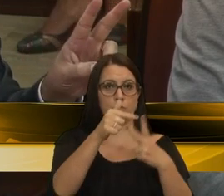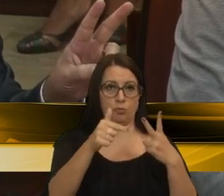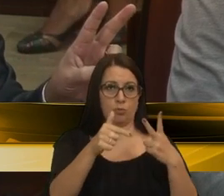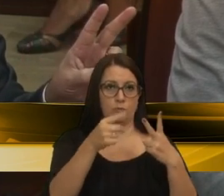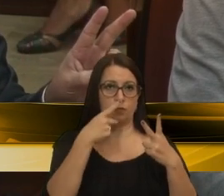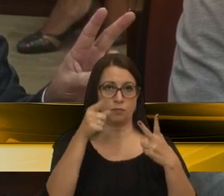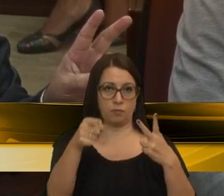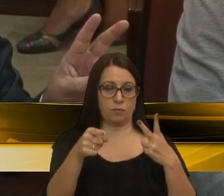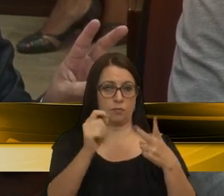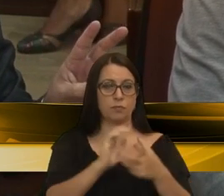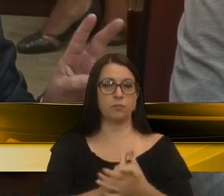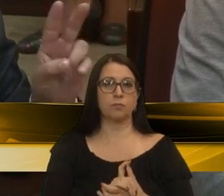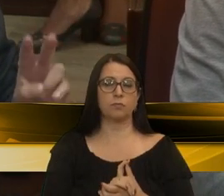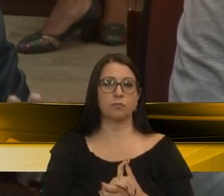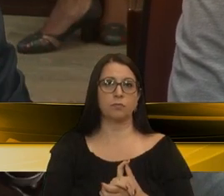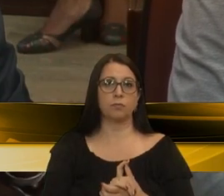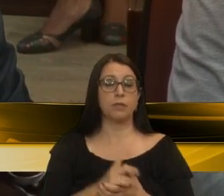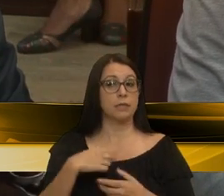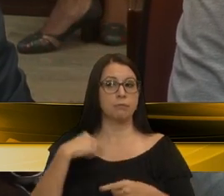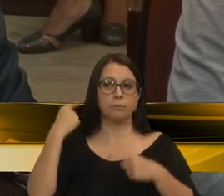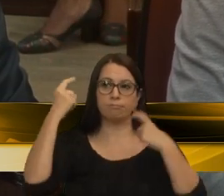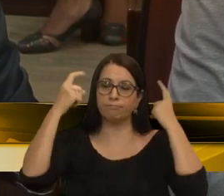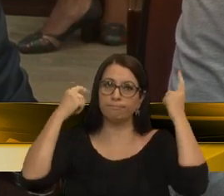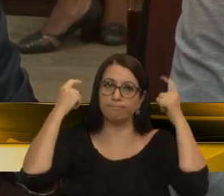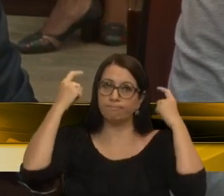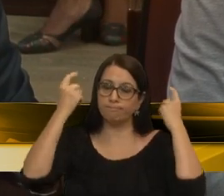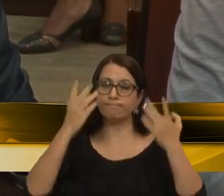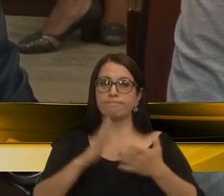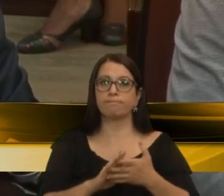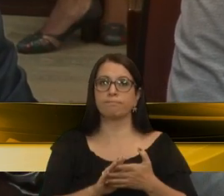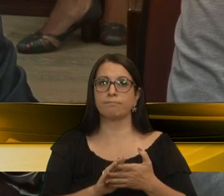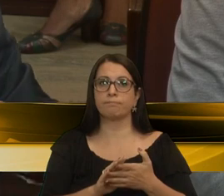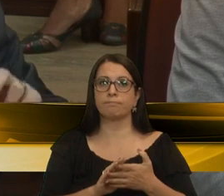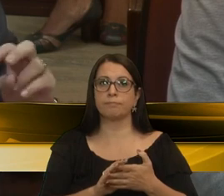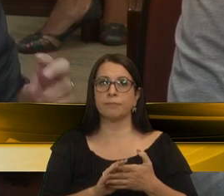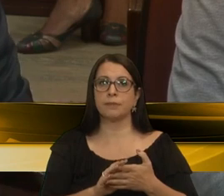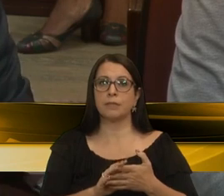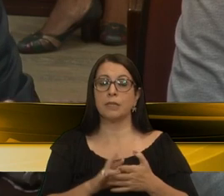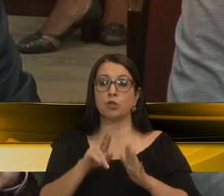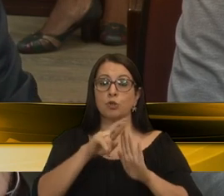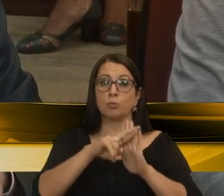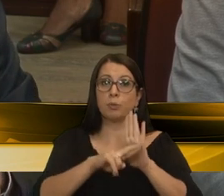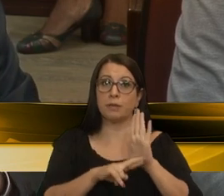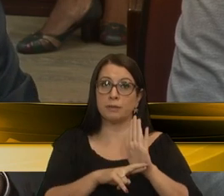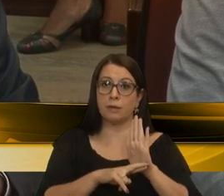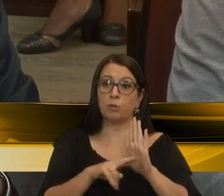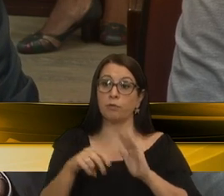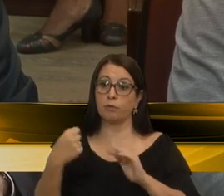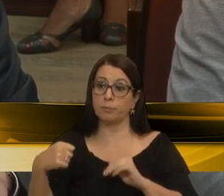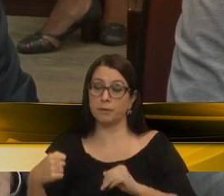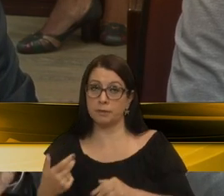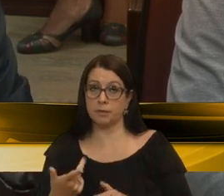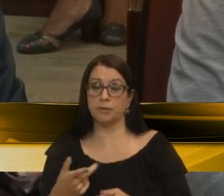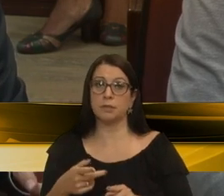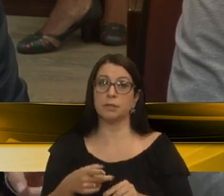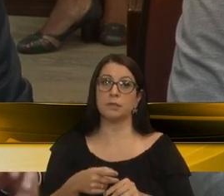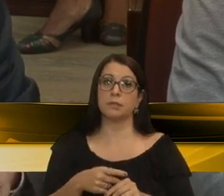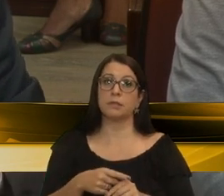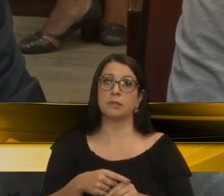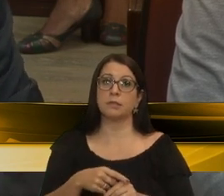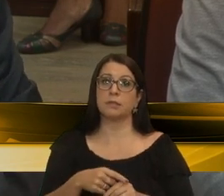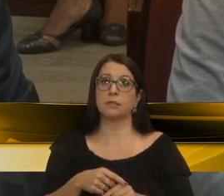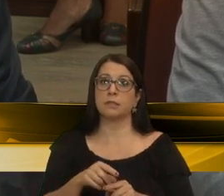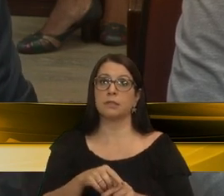pontuou que me preocupa na situação da gente regulamentar o que for necessário, as ex,